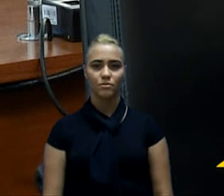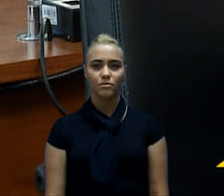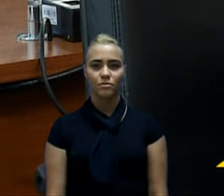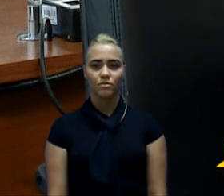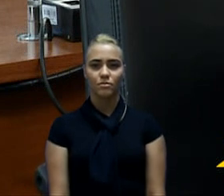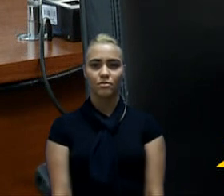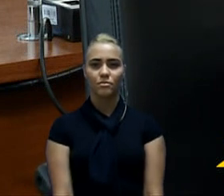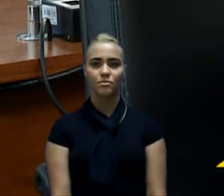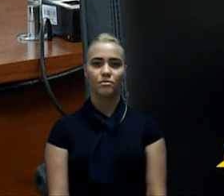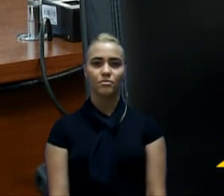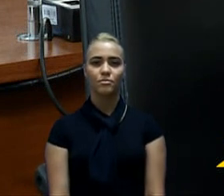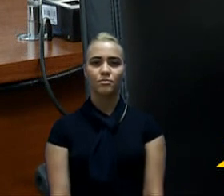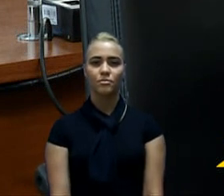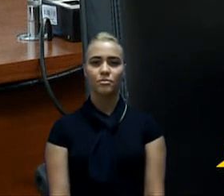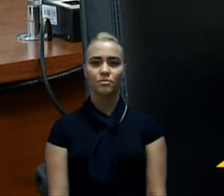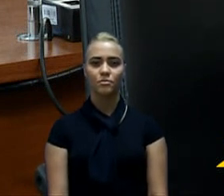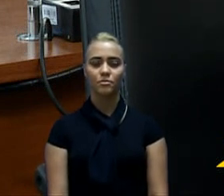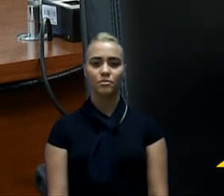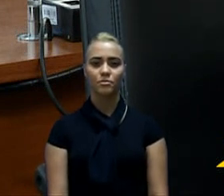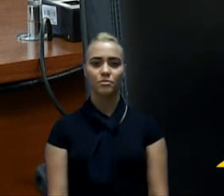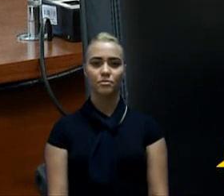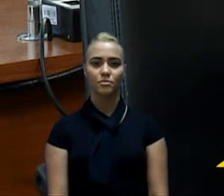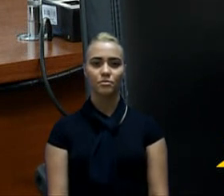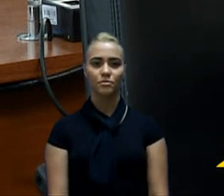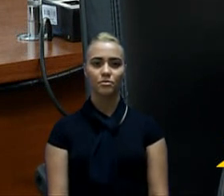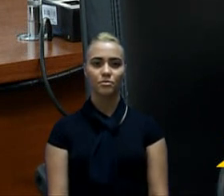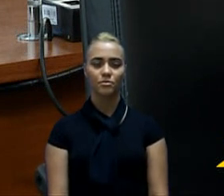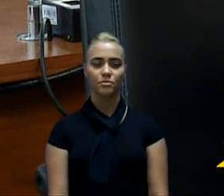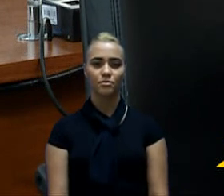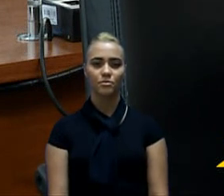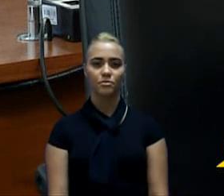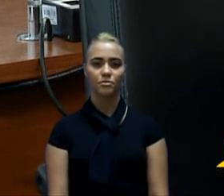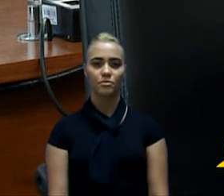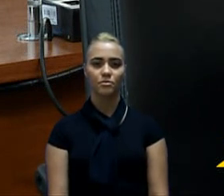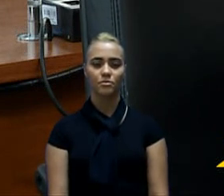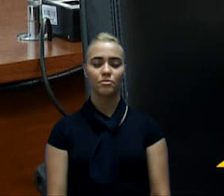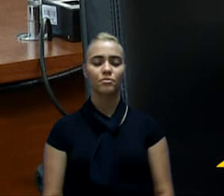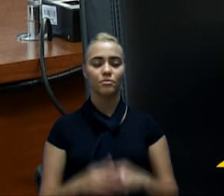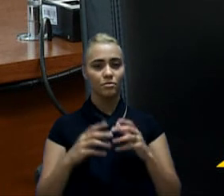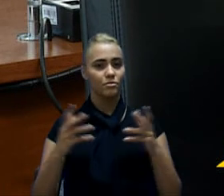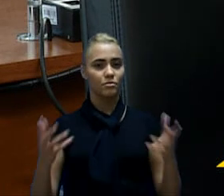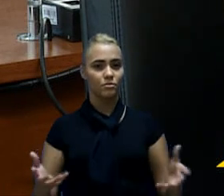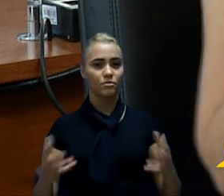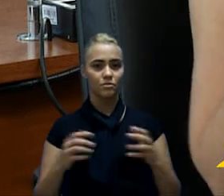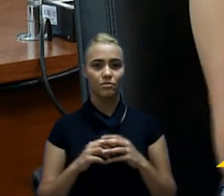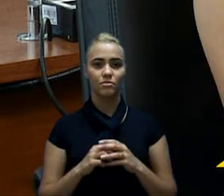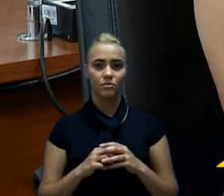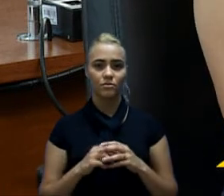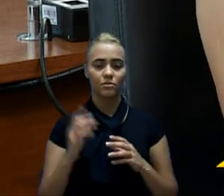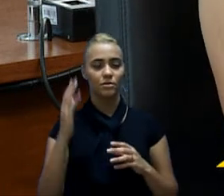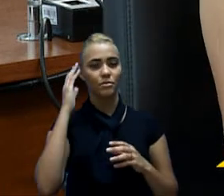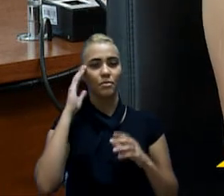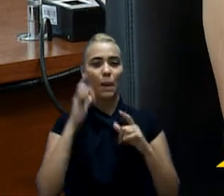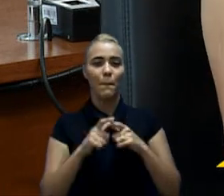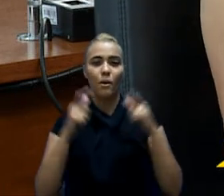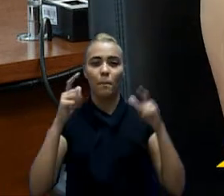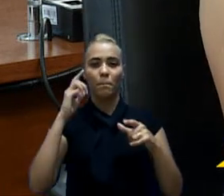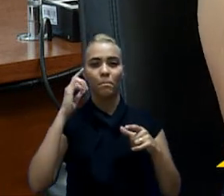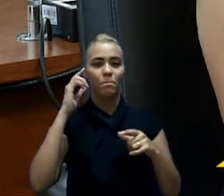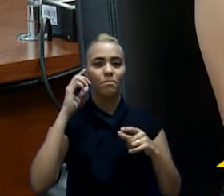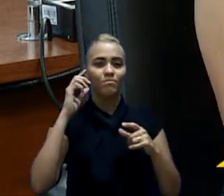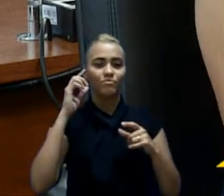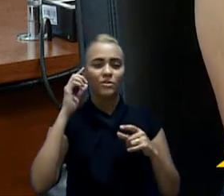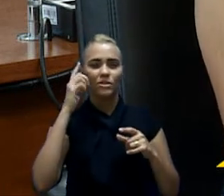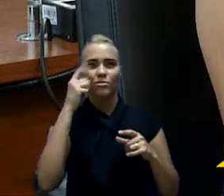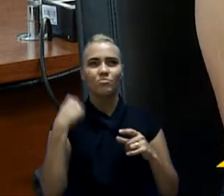Pode continuar, Presidente. Cortou? Tá. Então, a preocupação que